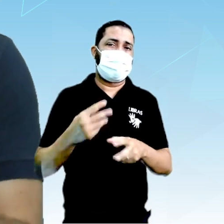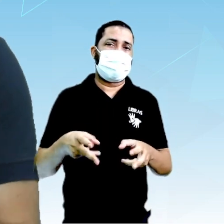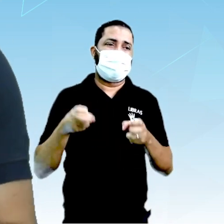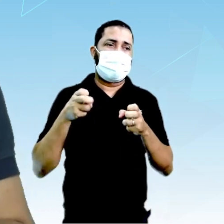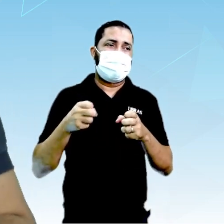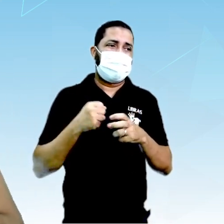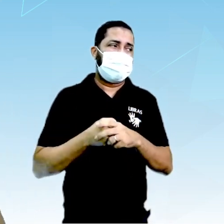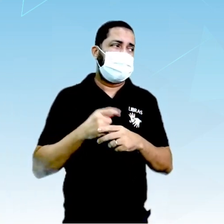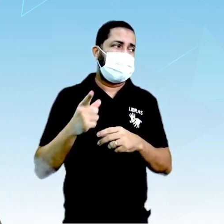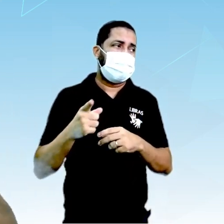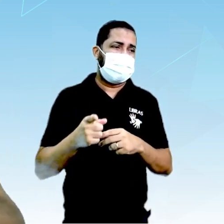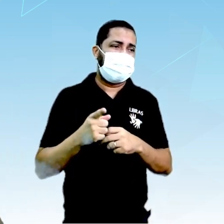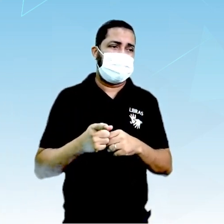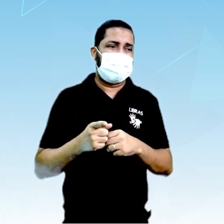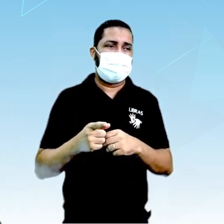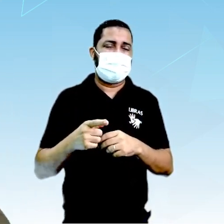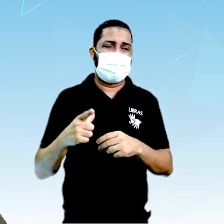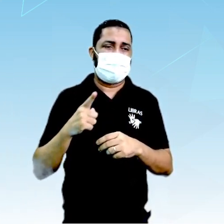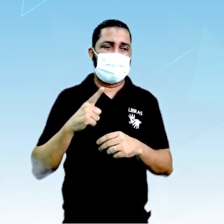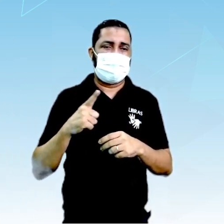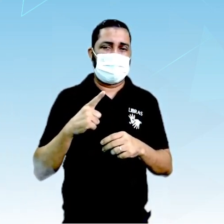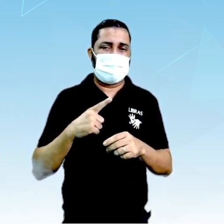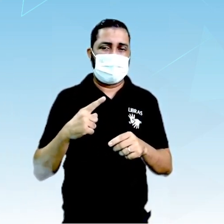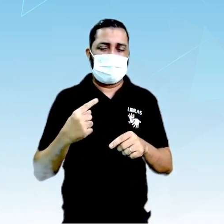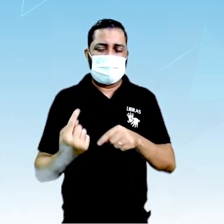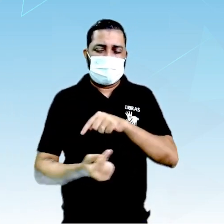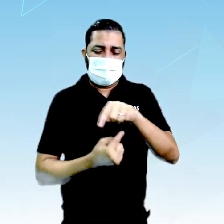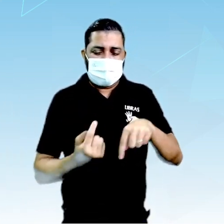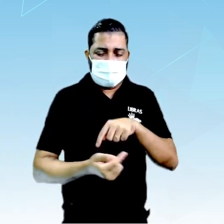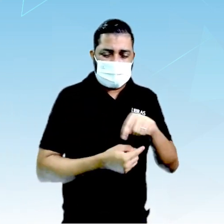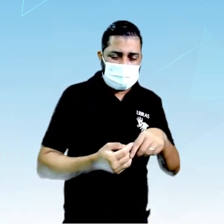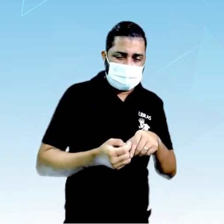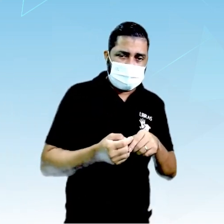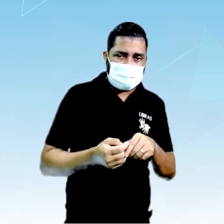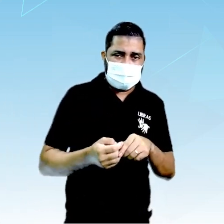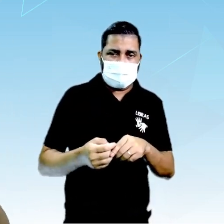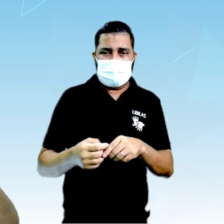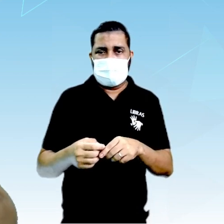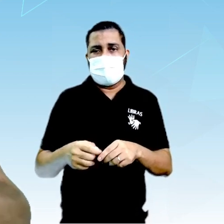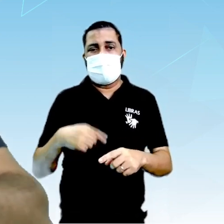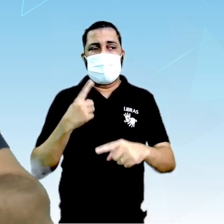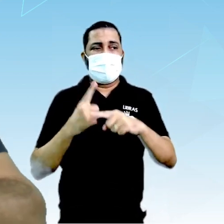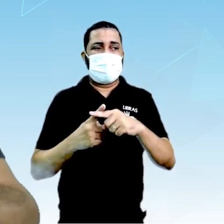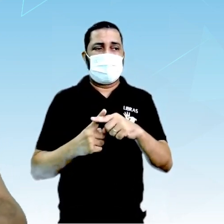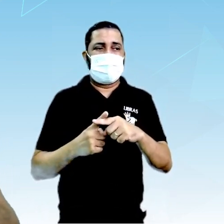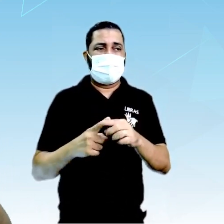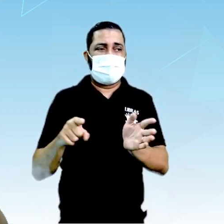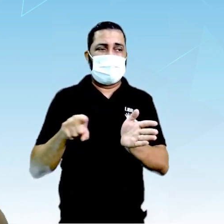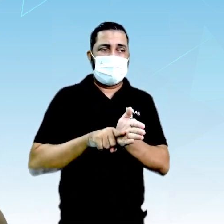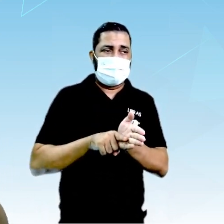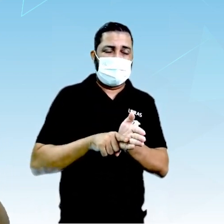com a transmissão dessas placas positivas e negativas, esses raios